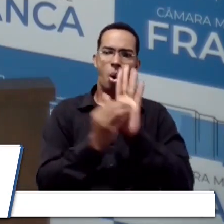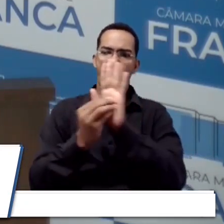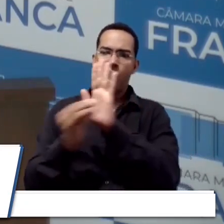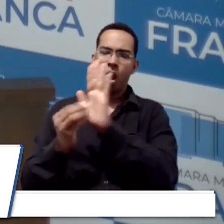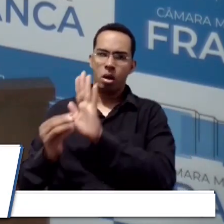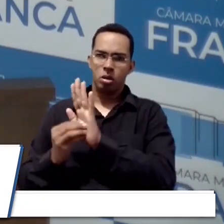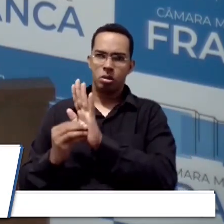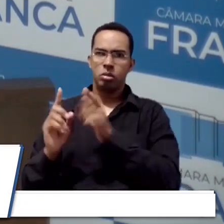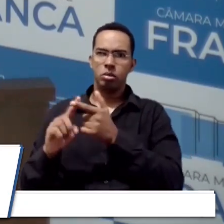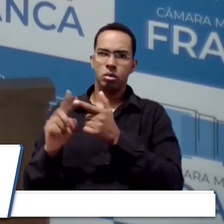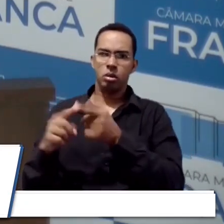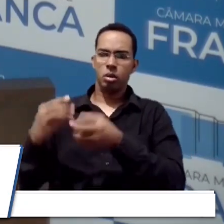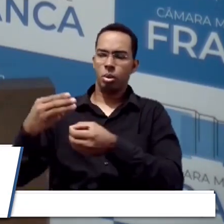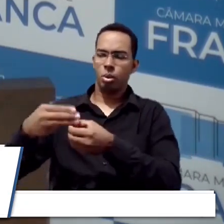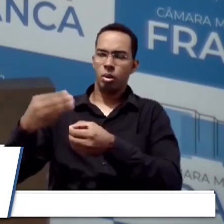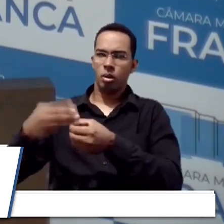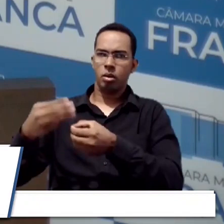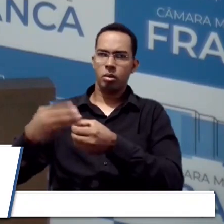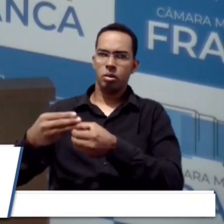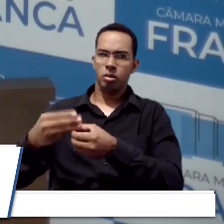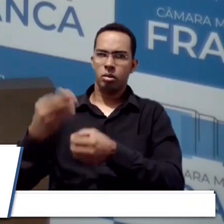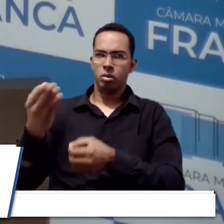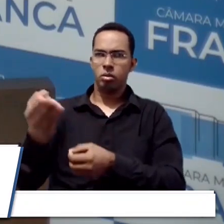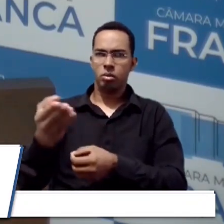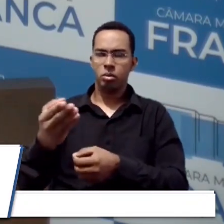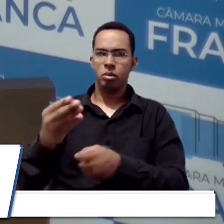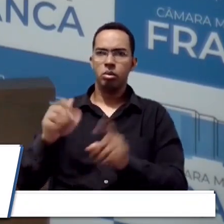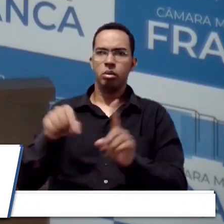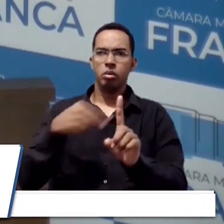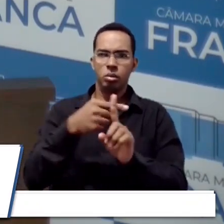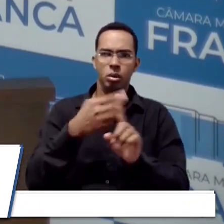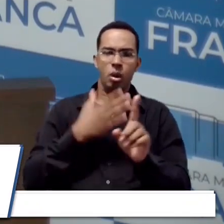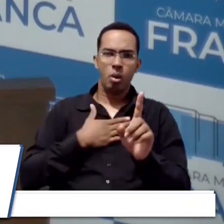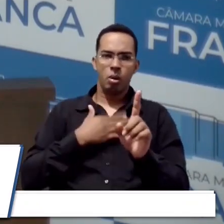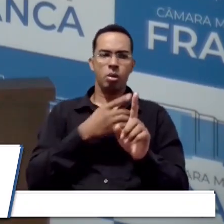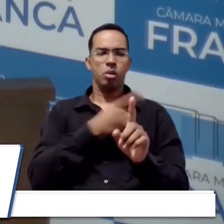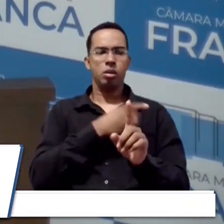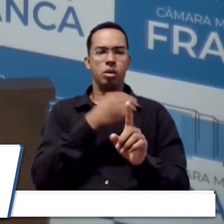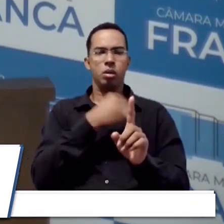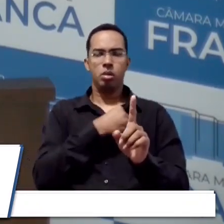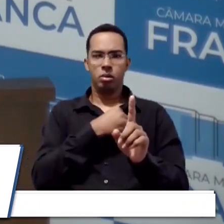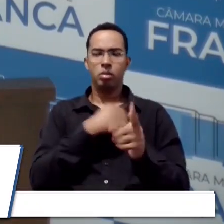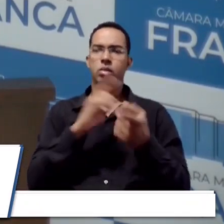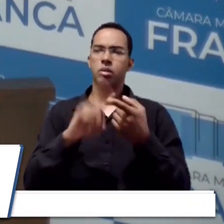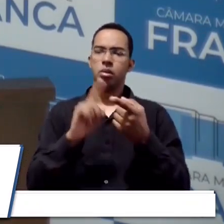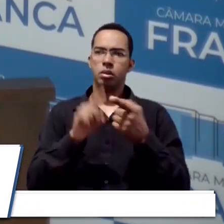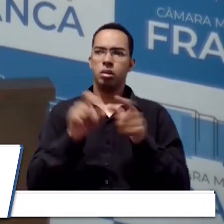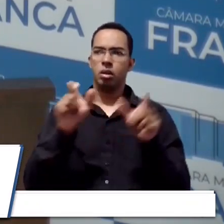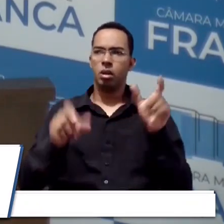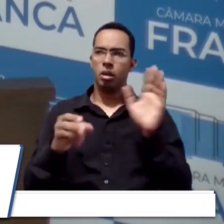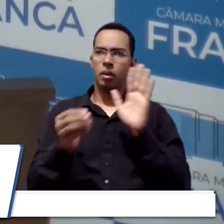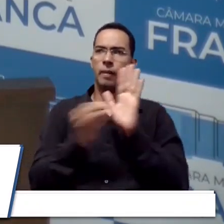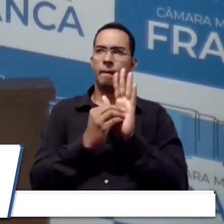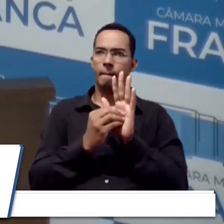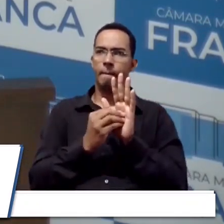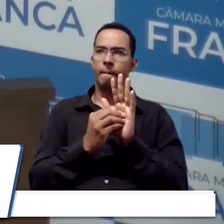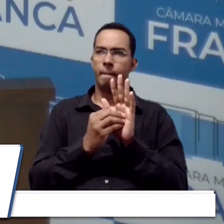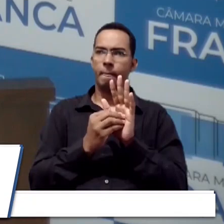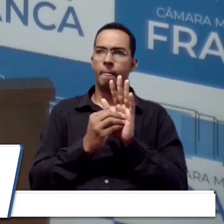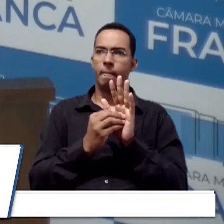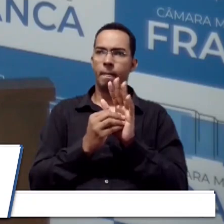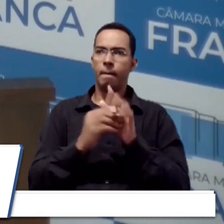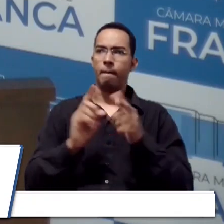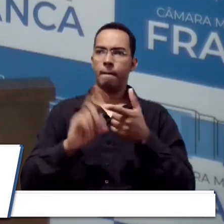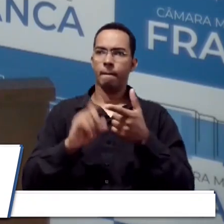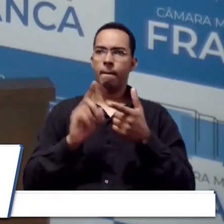tanto do município, através das emendas impositivas minha e do Della Mota, e também das emendas do Governo Federal e da